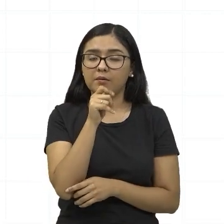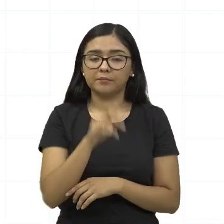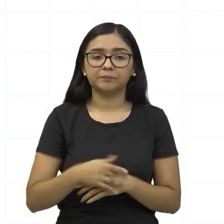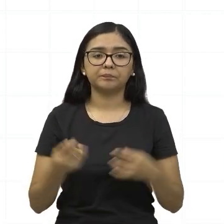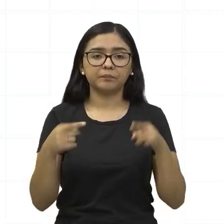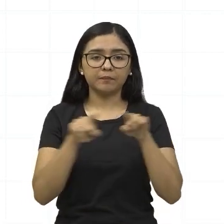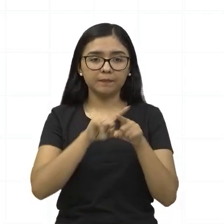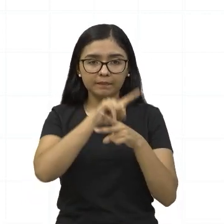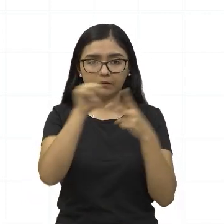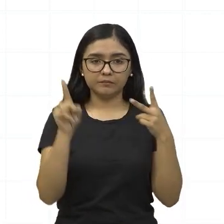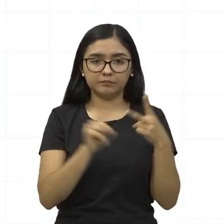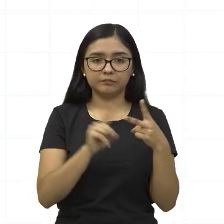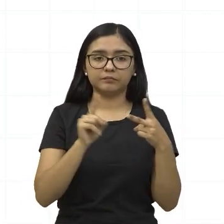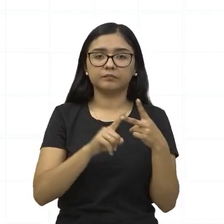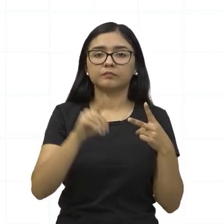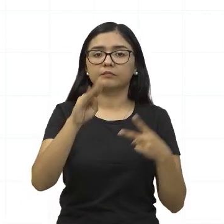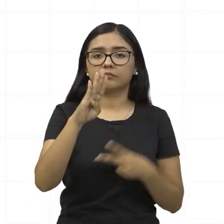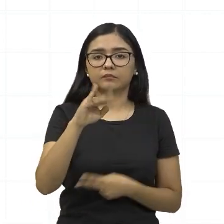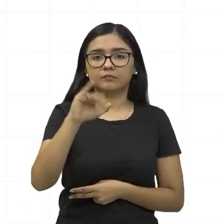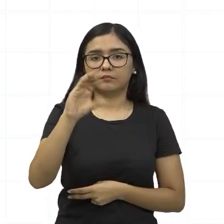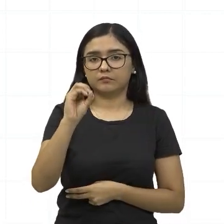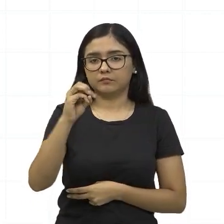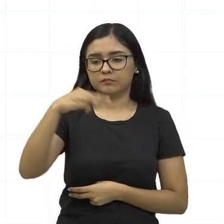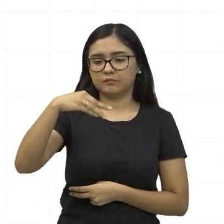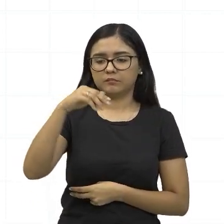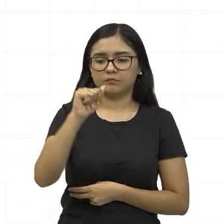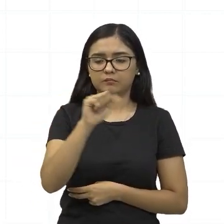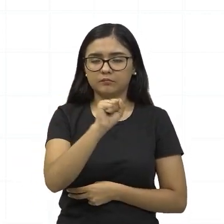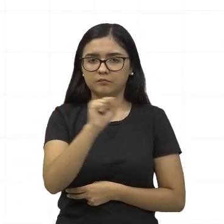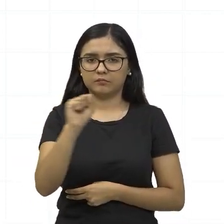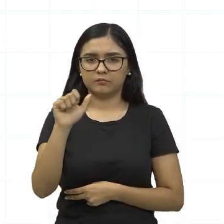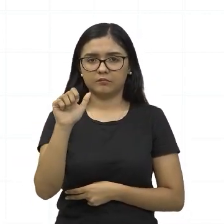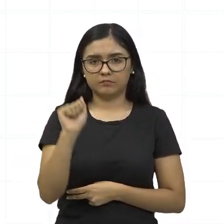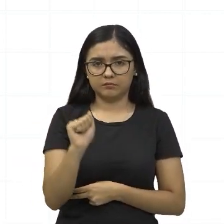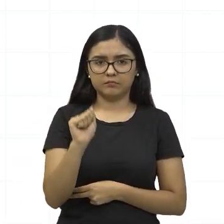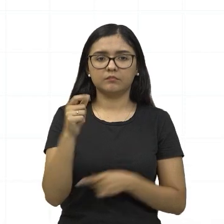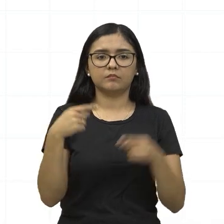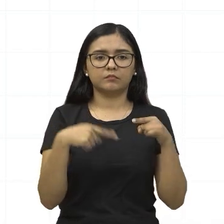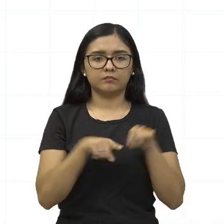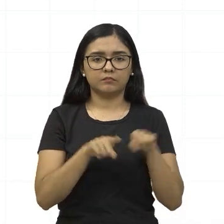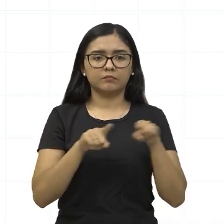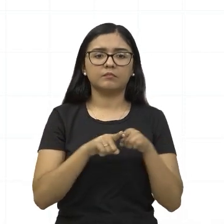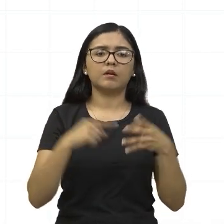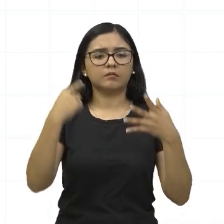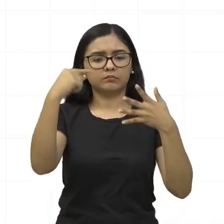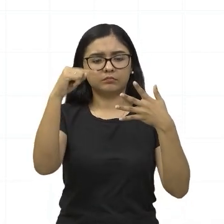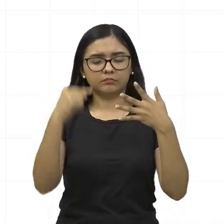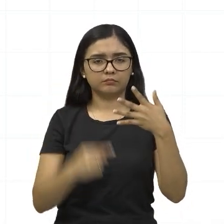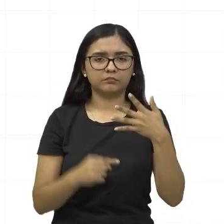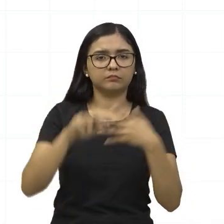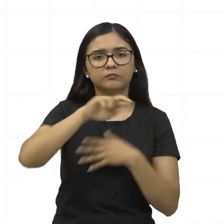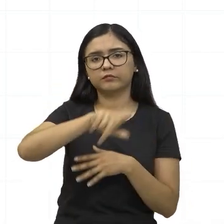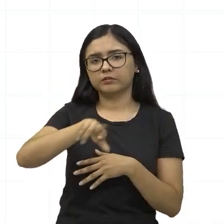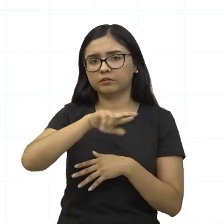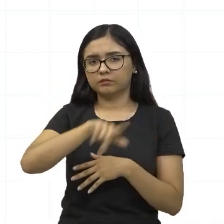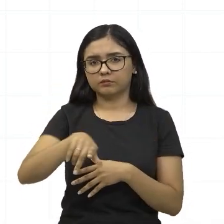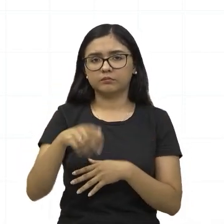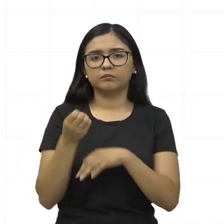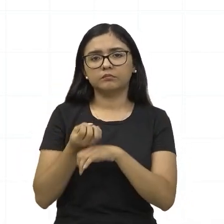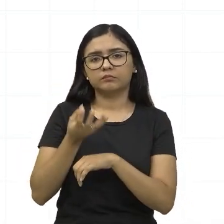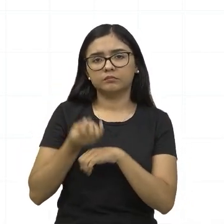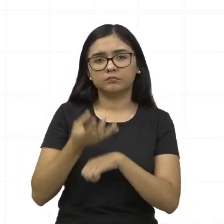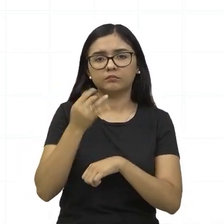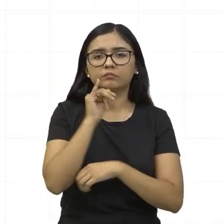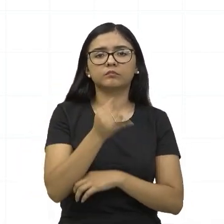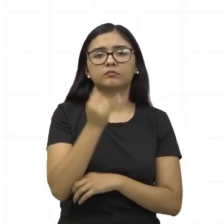vai ter aí a biomassa, né? Mas todas as outras que a gente vai citar, elas não são exatamente fontes de energia